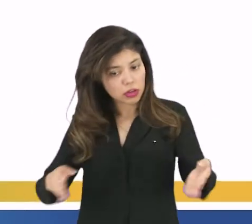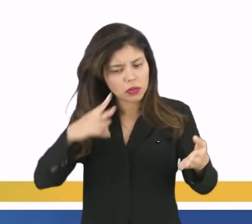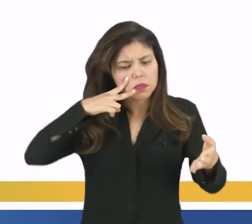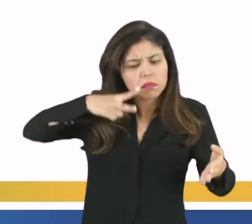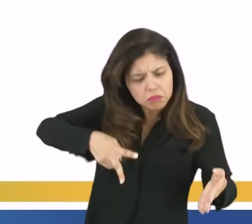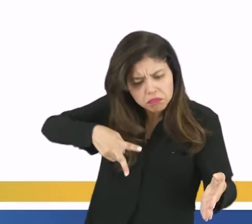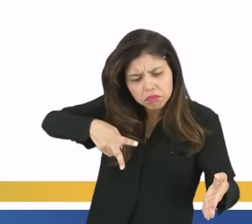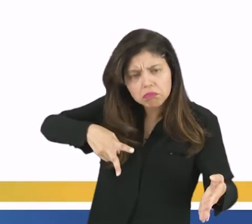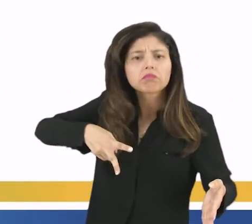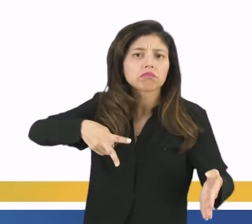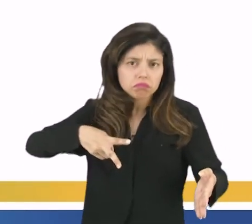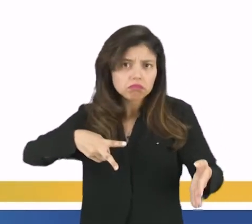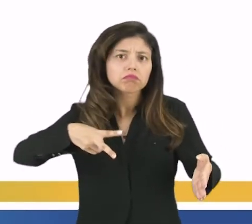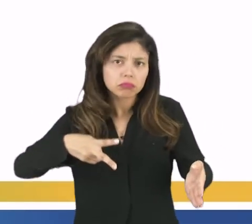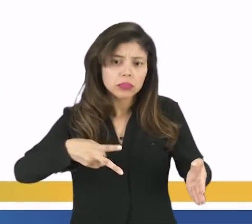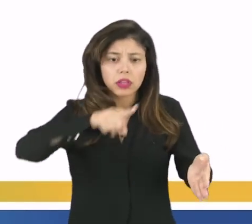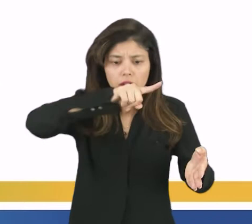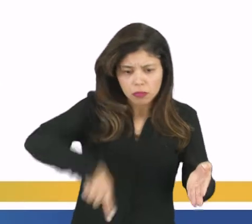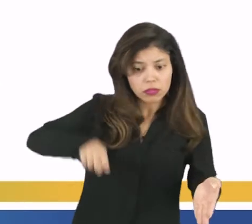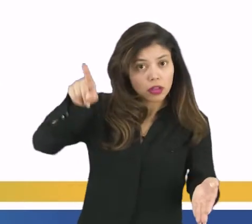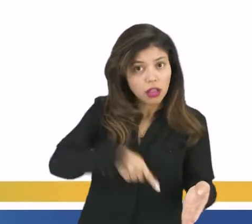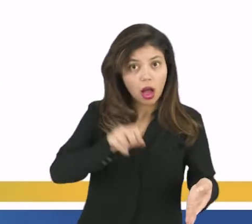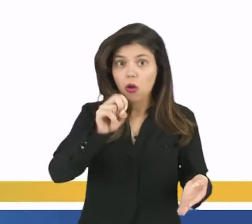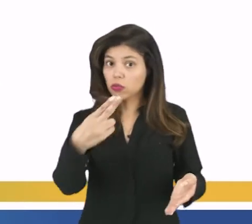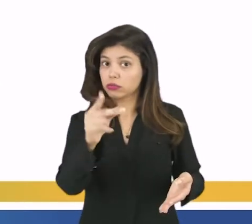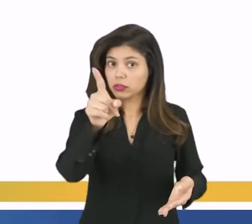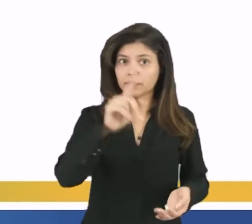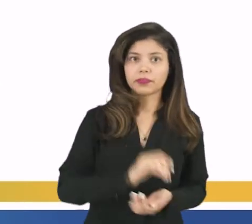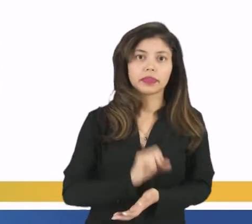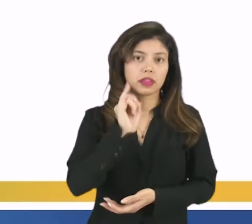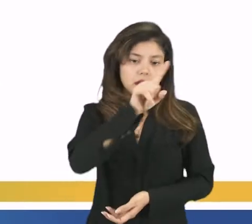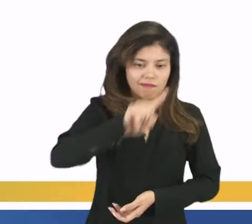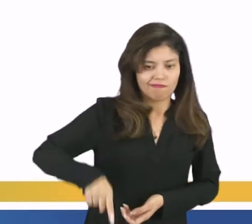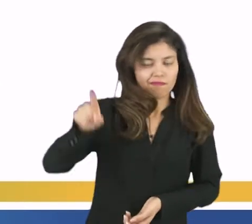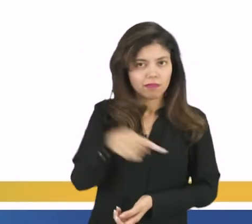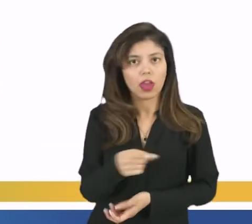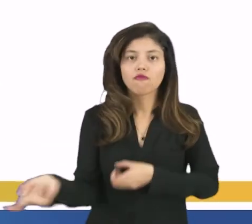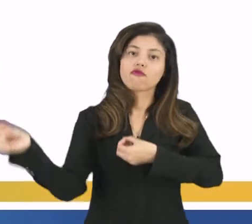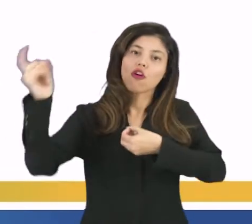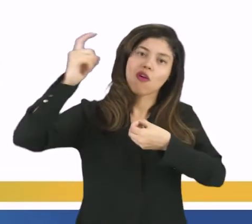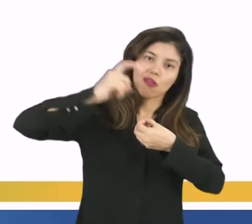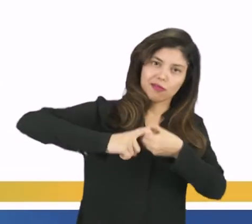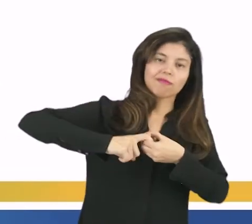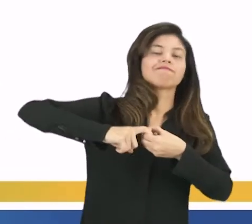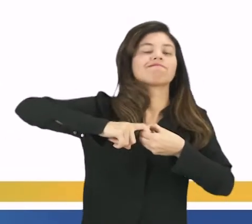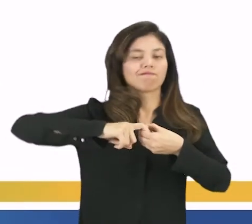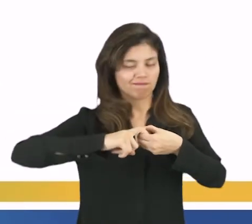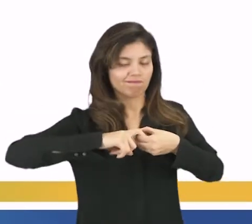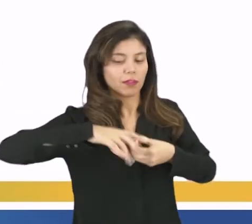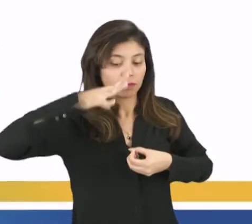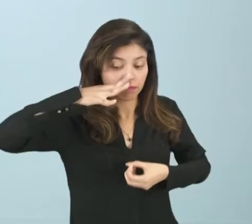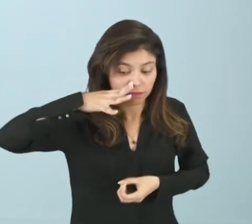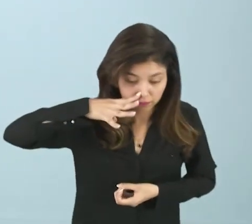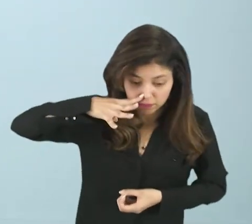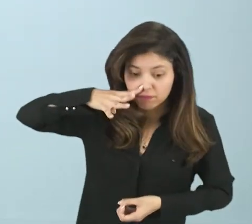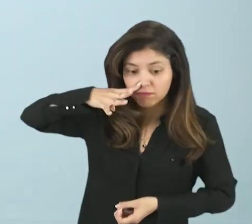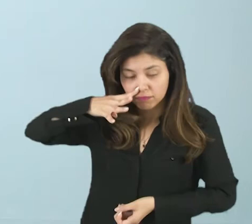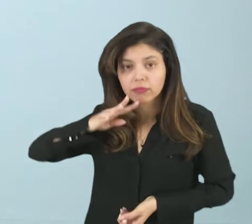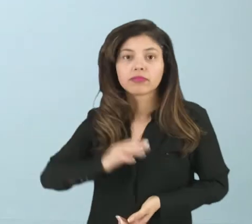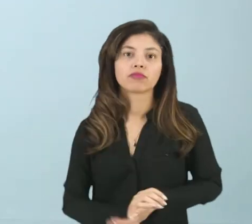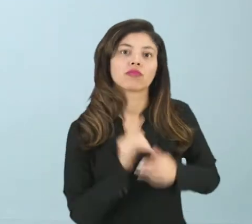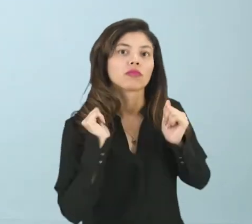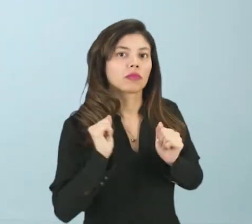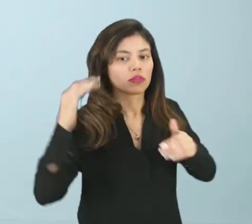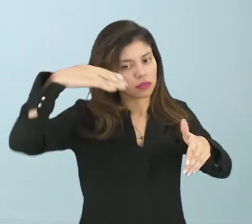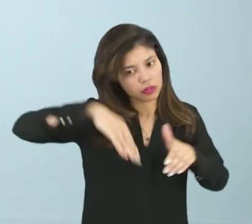aprecie, ele pode vetar ou não. Se caso ele vetar, aí volta de novo para ser apreciado, ou ele